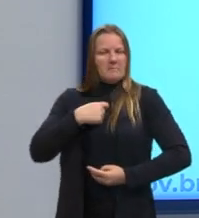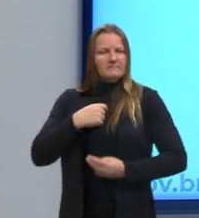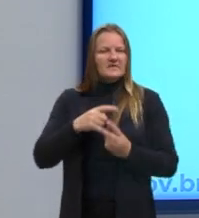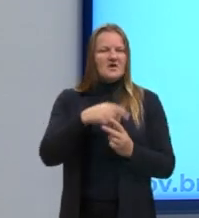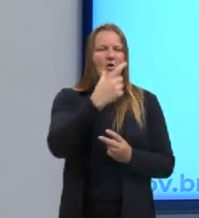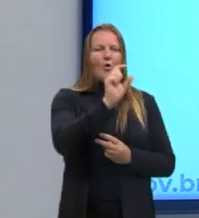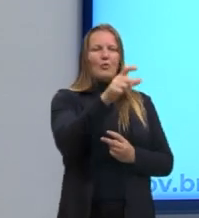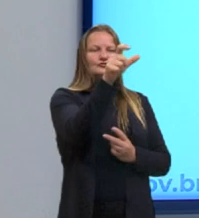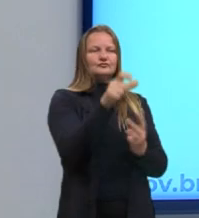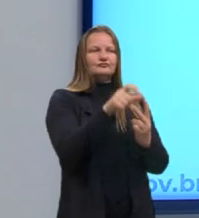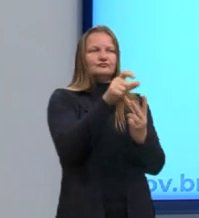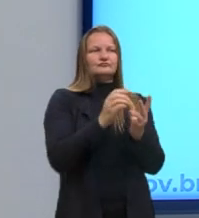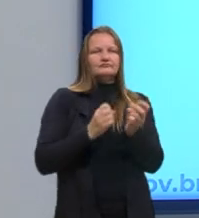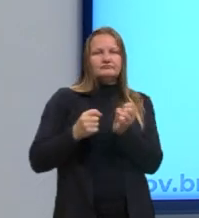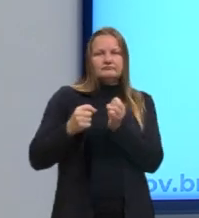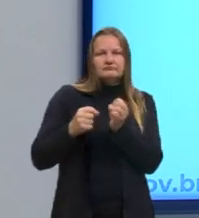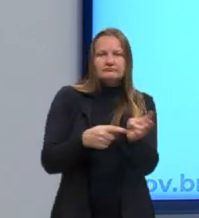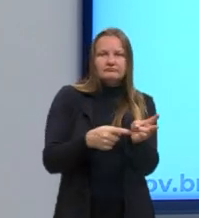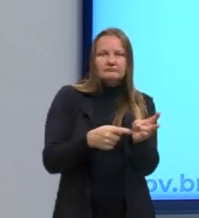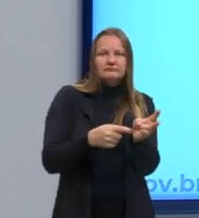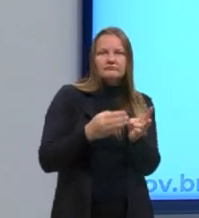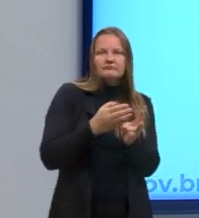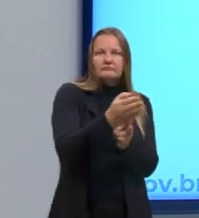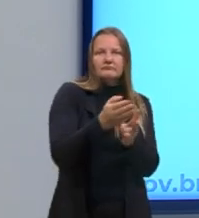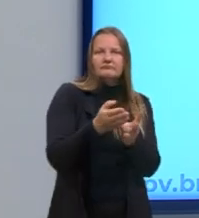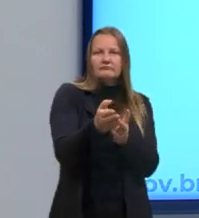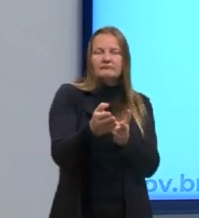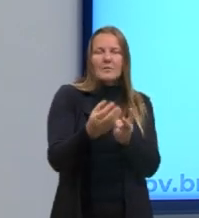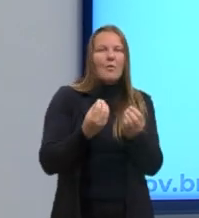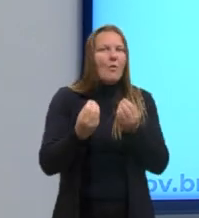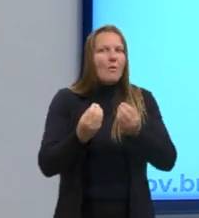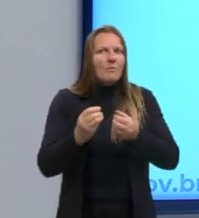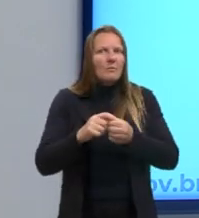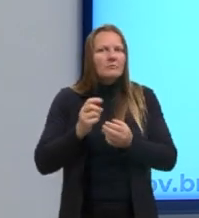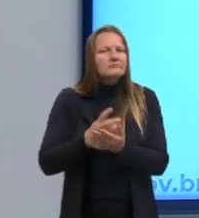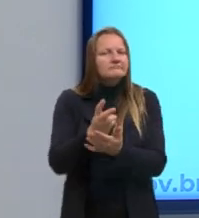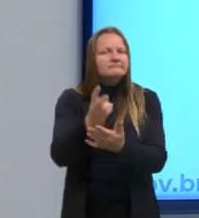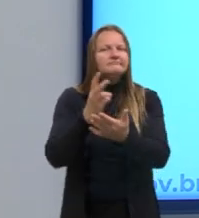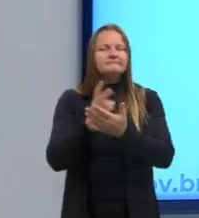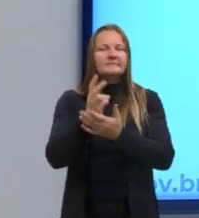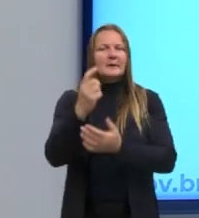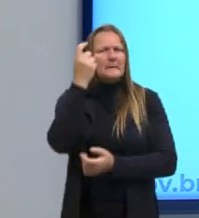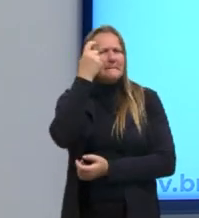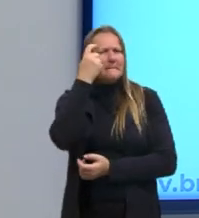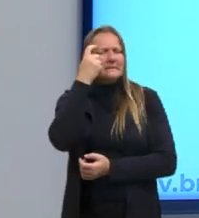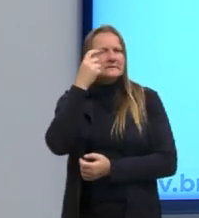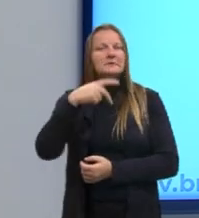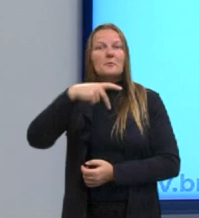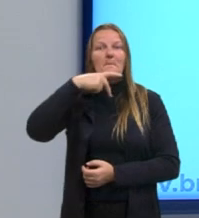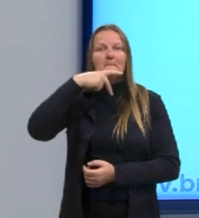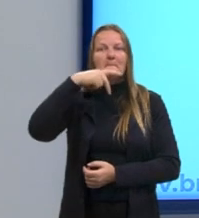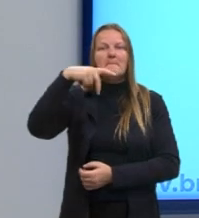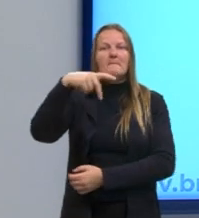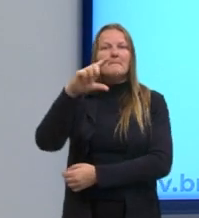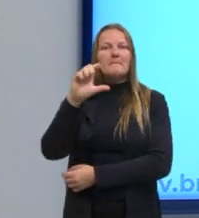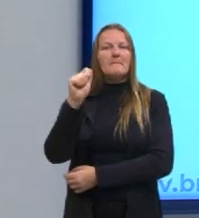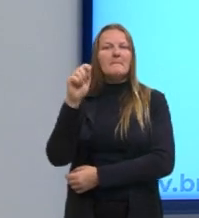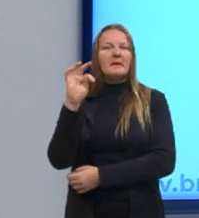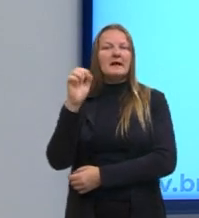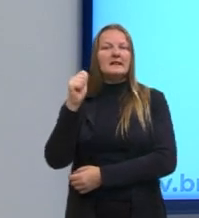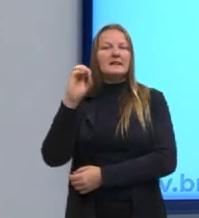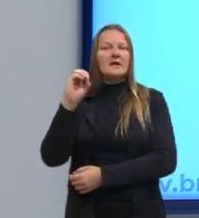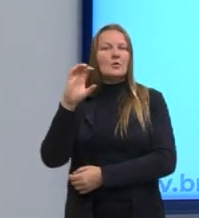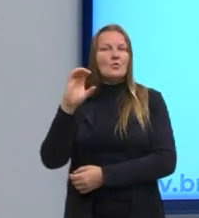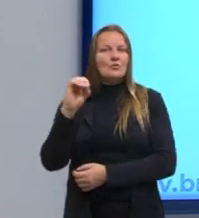Então, vejam, chamam prestando atenção, que aqui há uma continuidade daquele pensamento platônico do sensível e